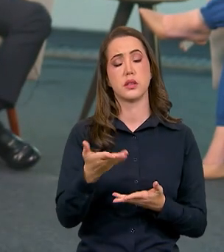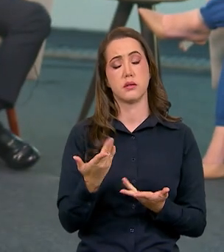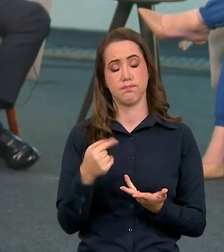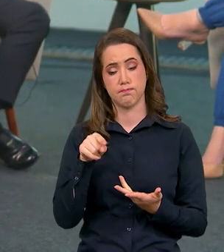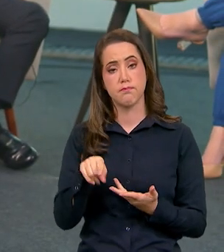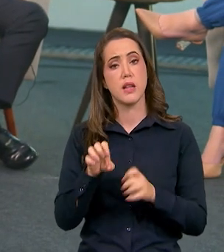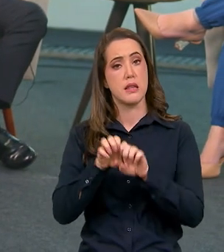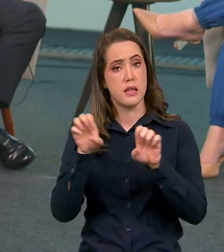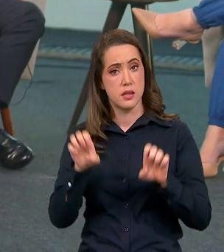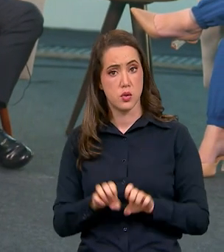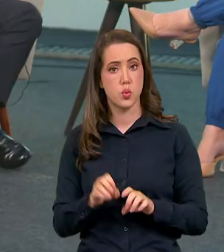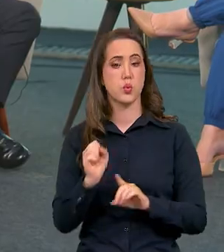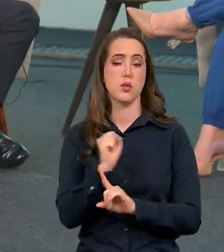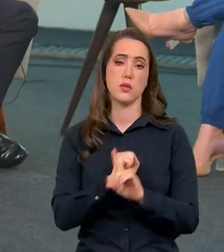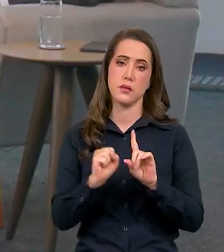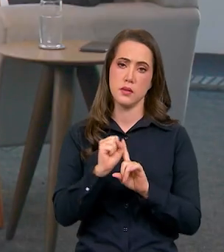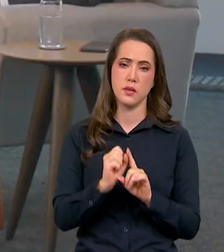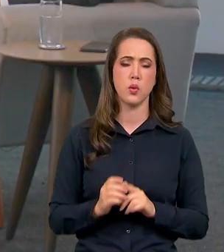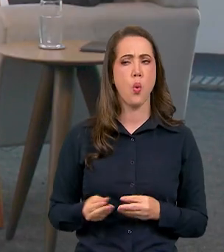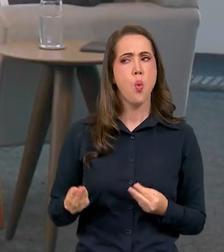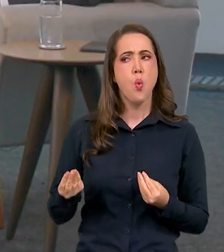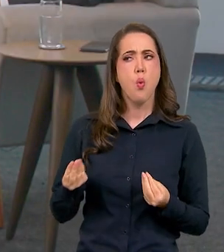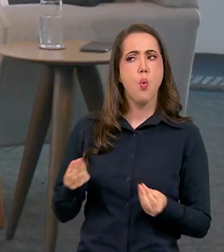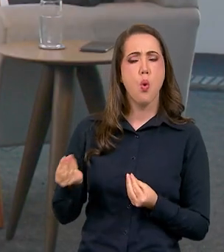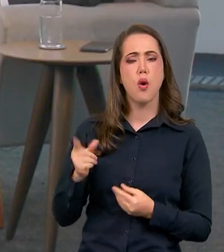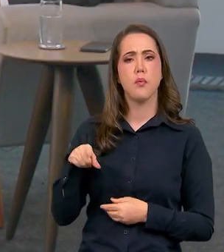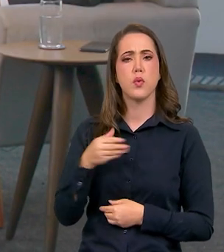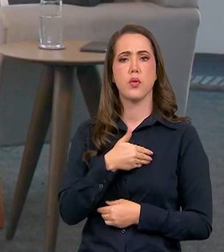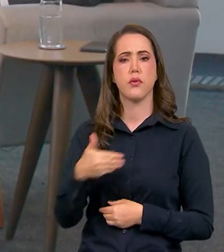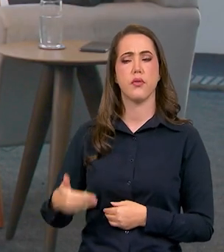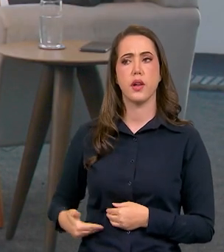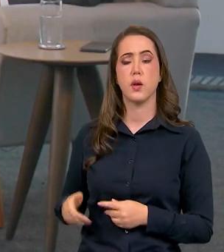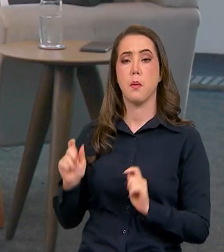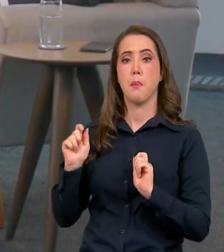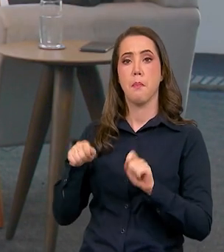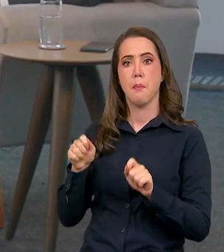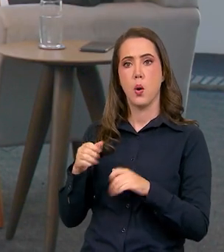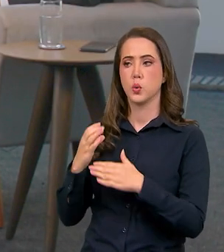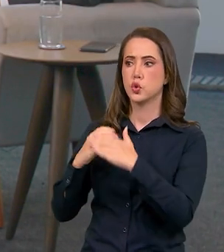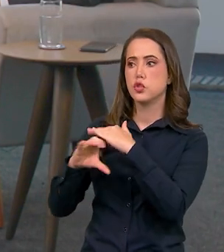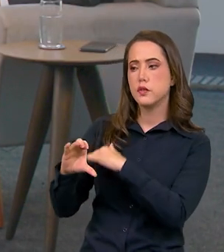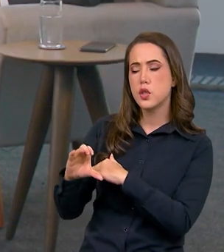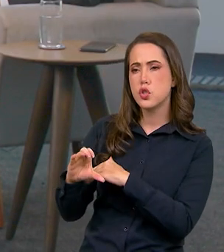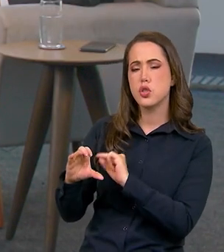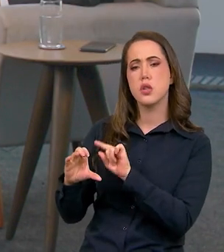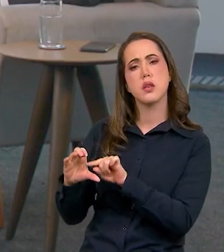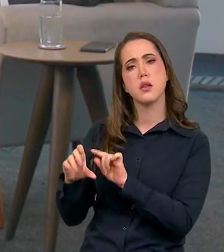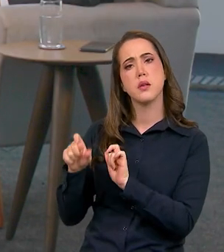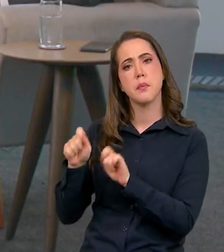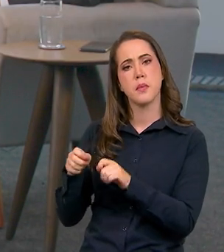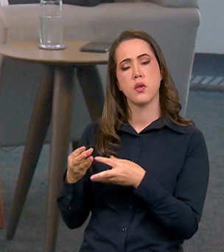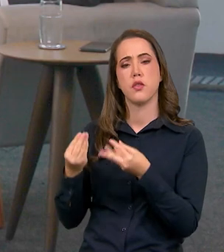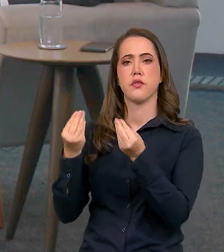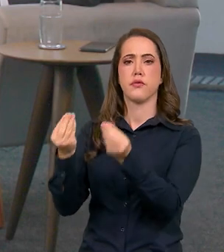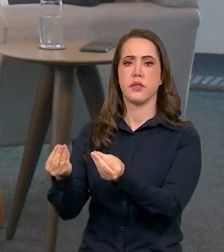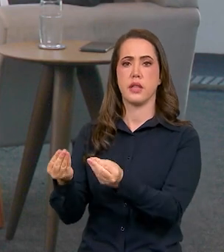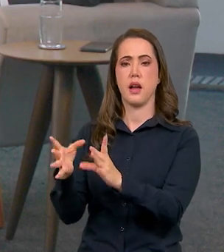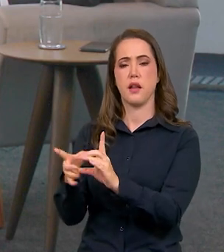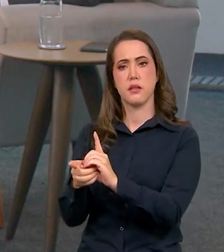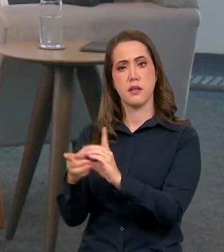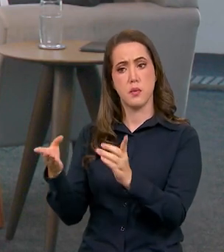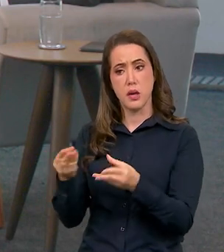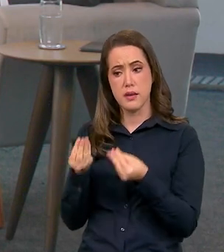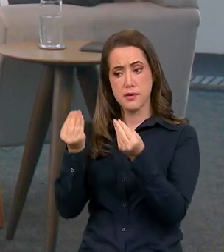nessa estrutura da sociedade. O o governo está fazendo em relação a investimentos, em relação a levar,